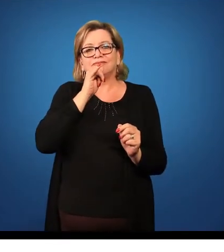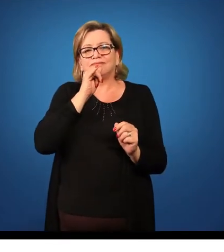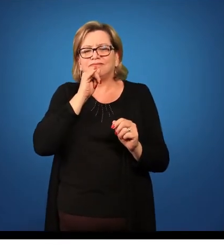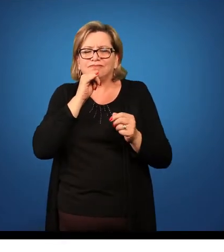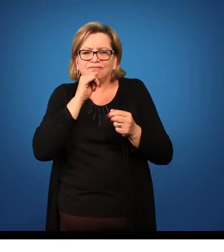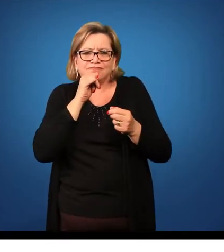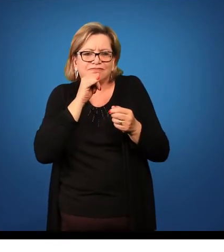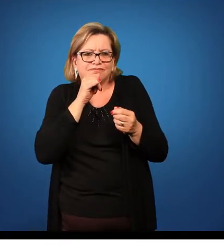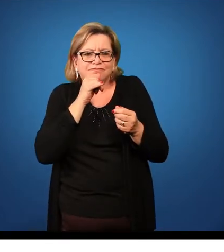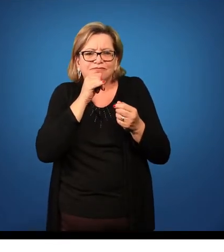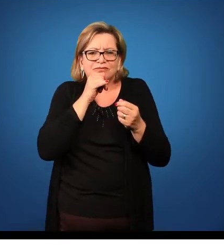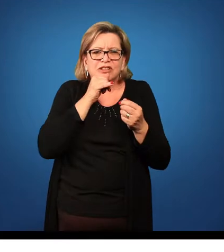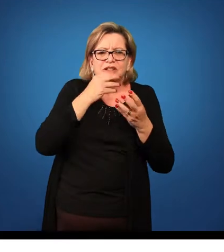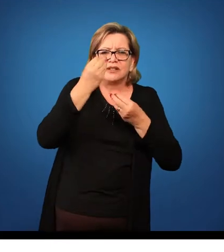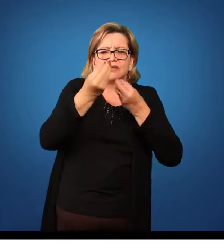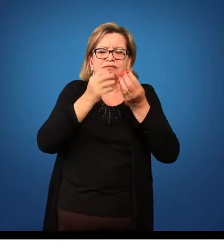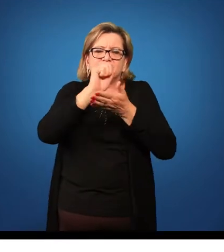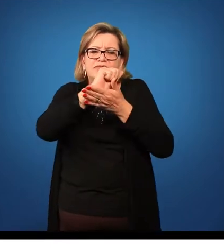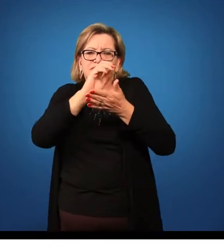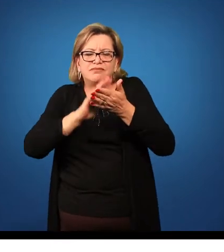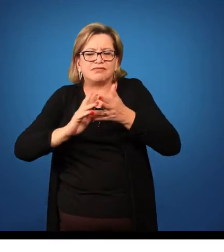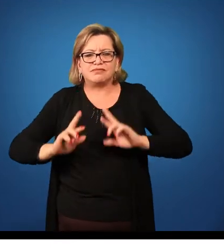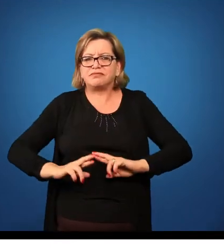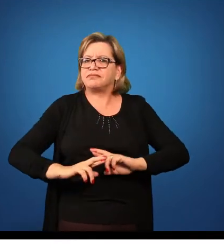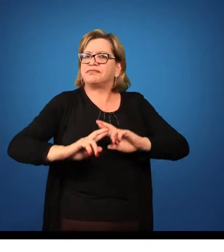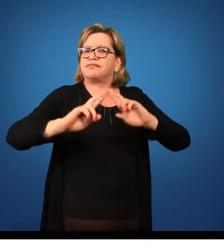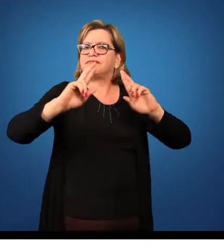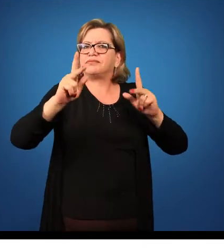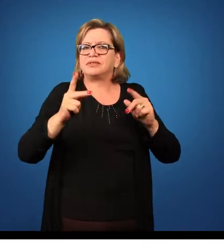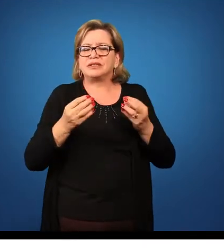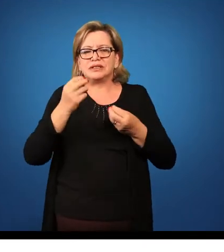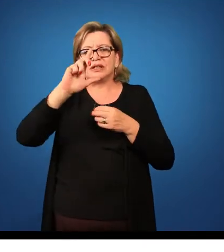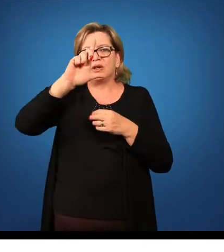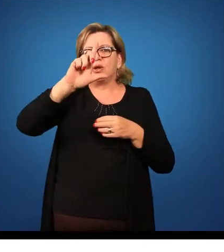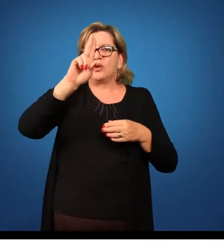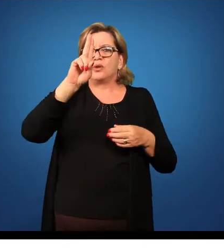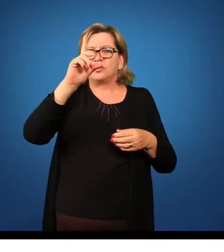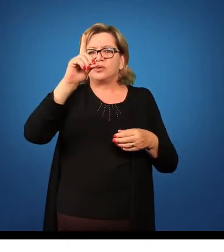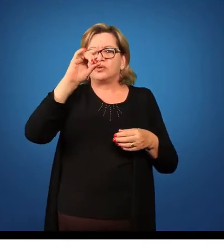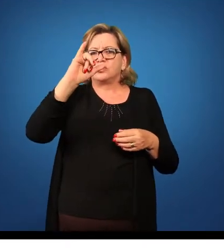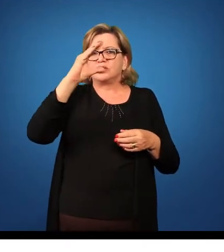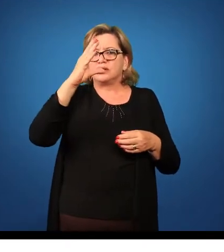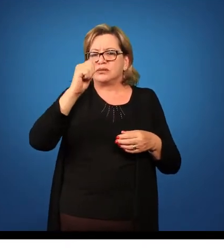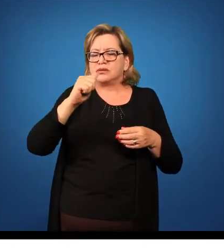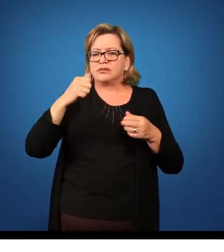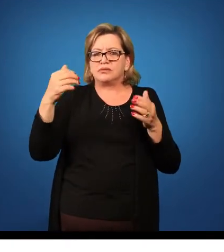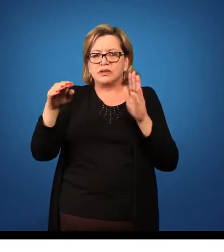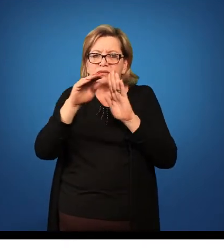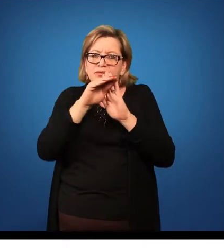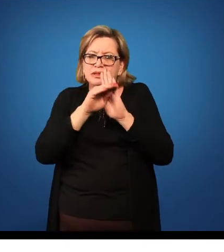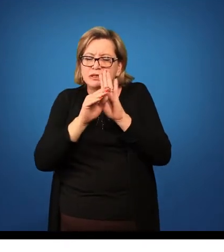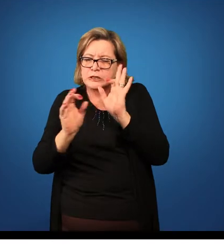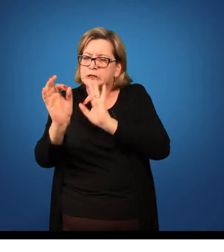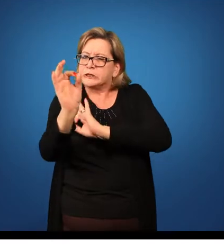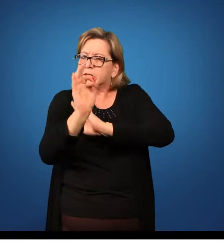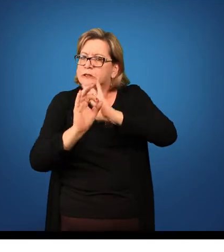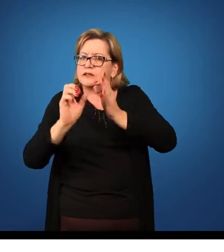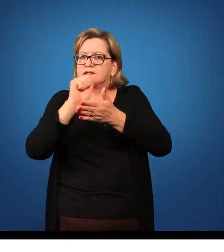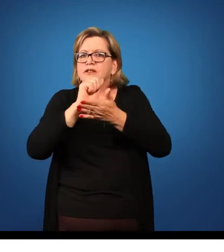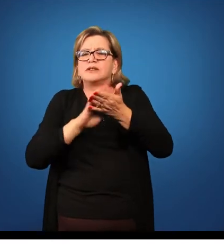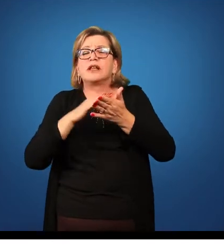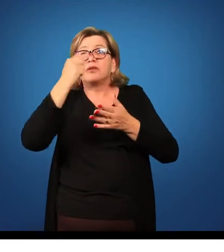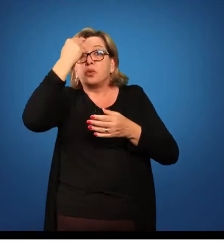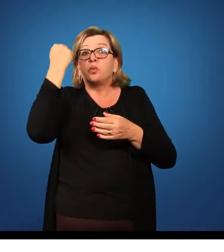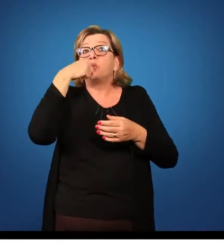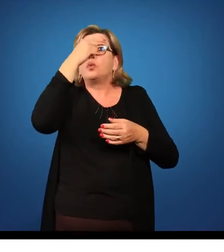um joguinho, alguma atividade diferenciada, um lúdico, alguma coisa. Então planeje muito bem essa atividade, quanto tempo